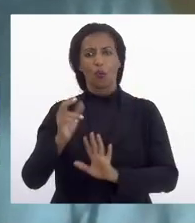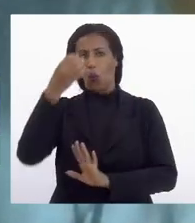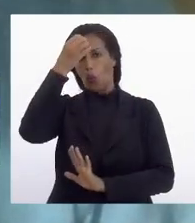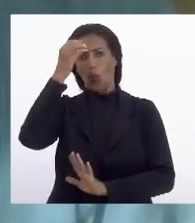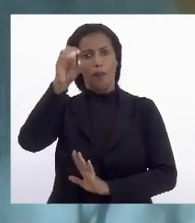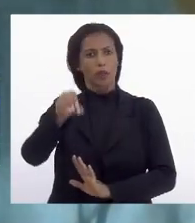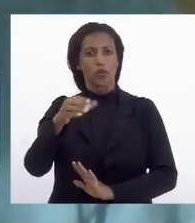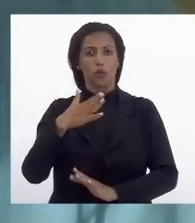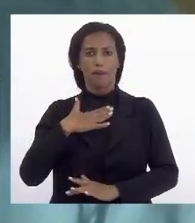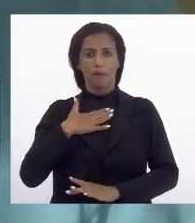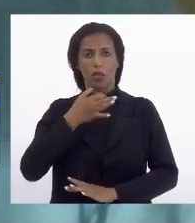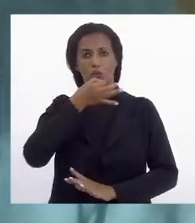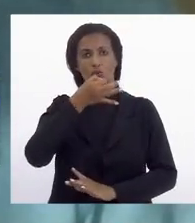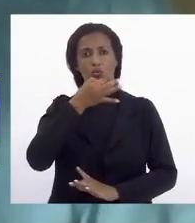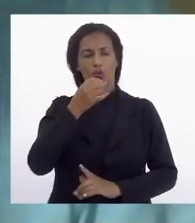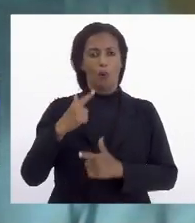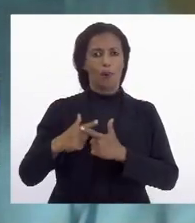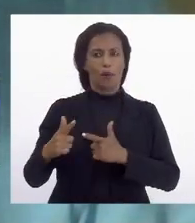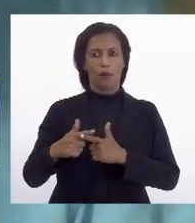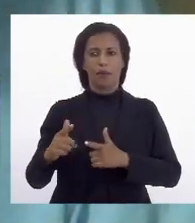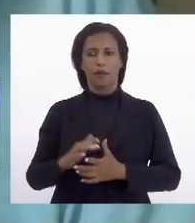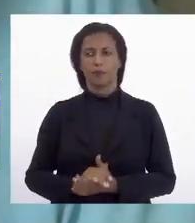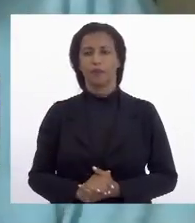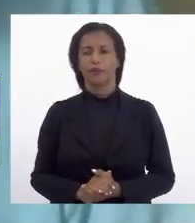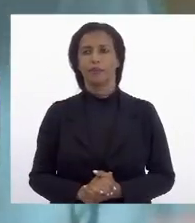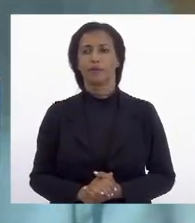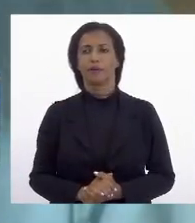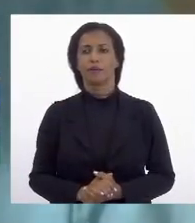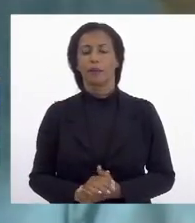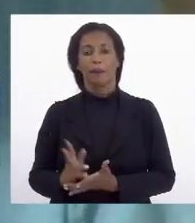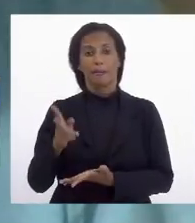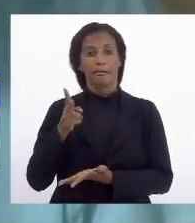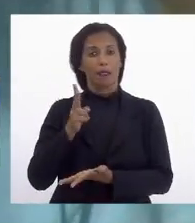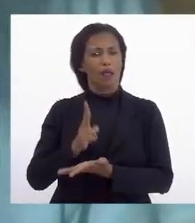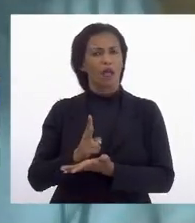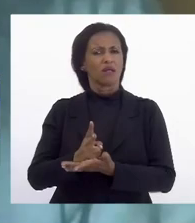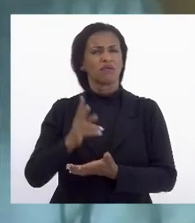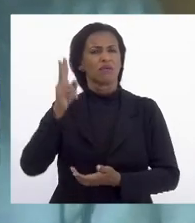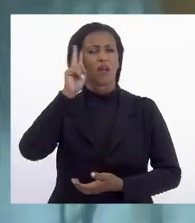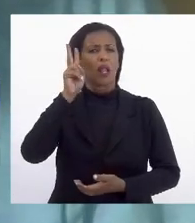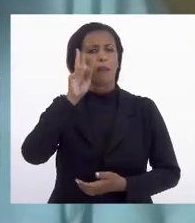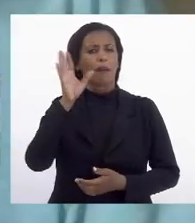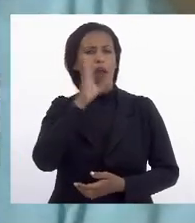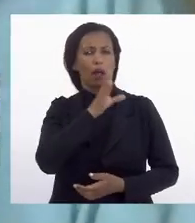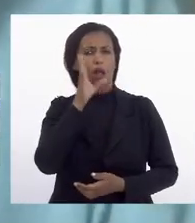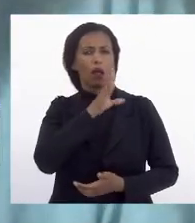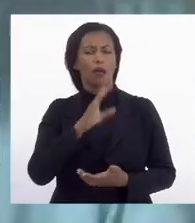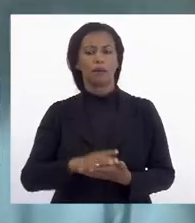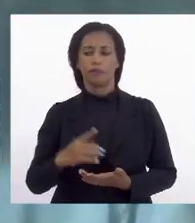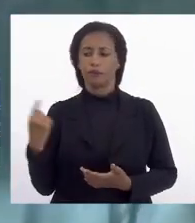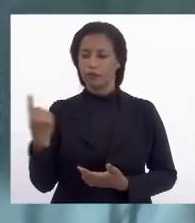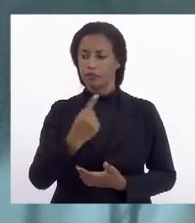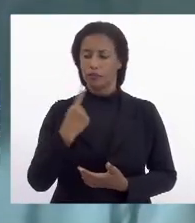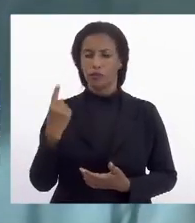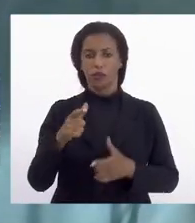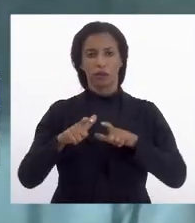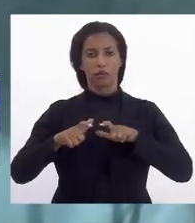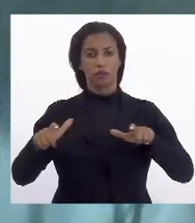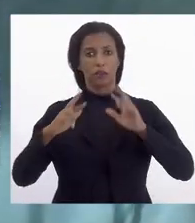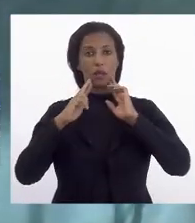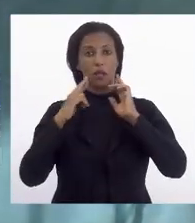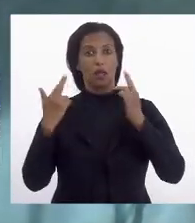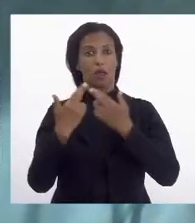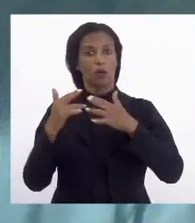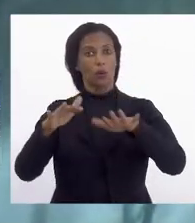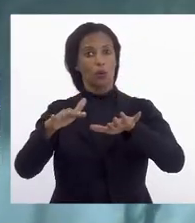culpa claro foi minha sempre assim eu só queria lembrar muito rapidamente que nós fizemos uma grande audiência